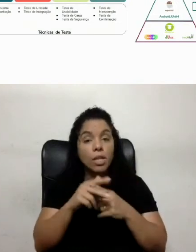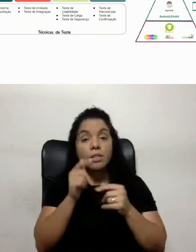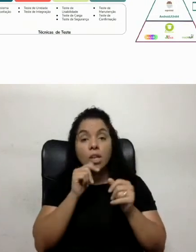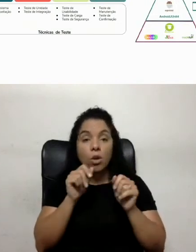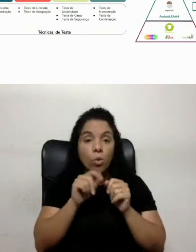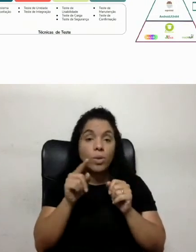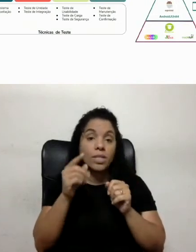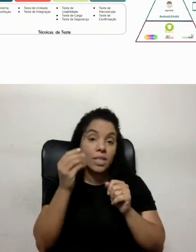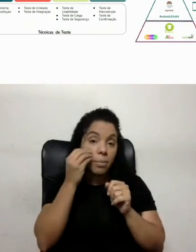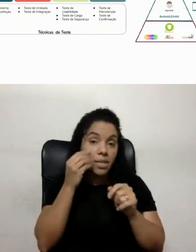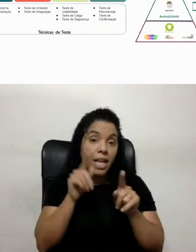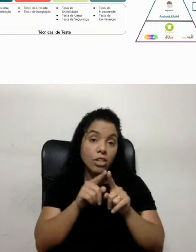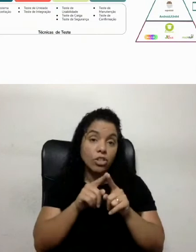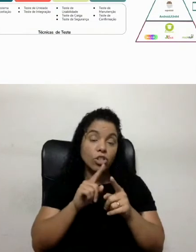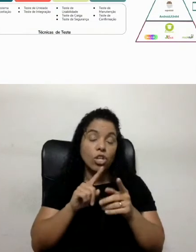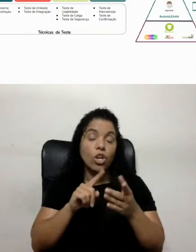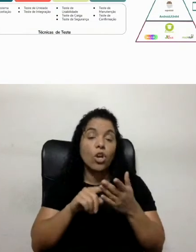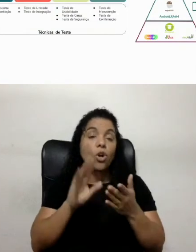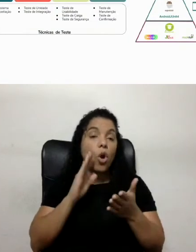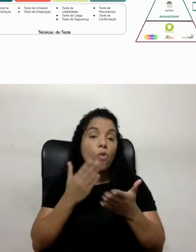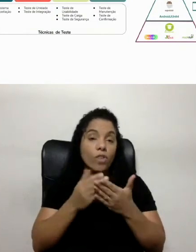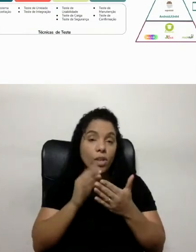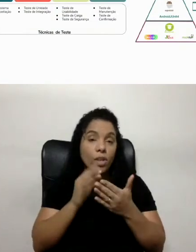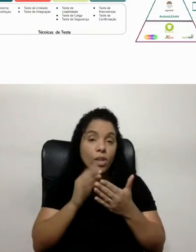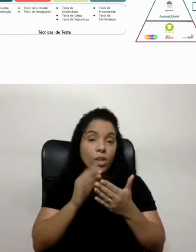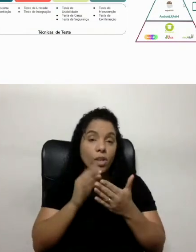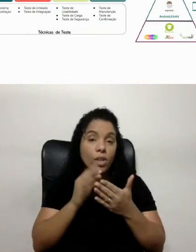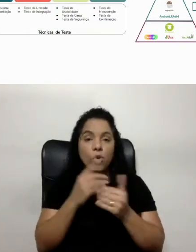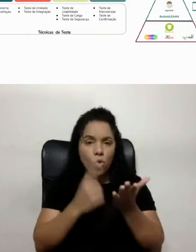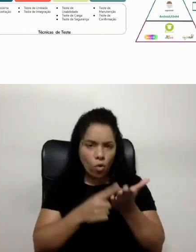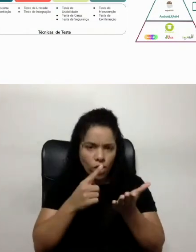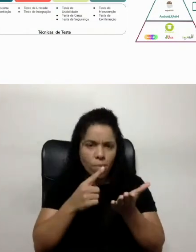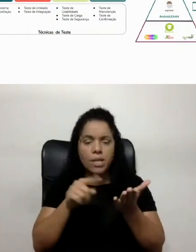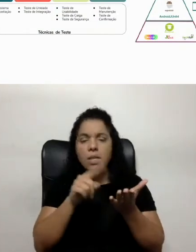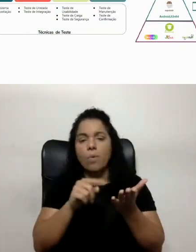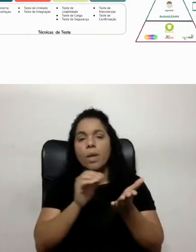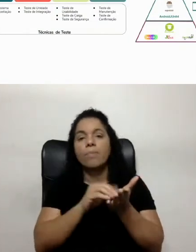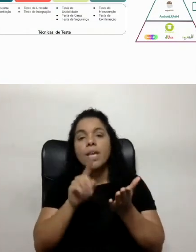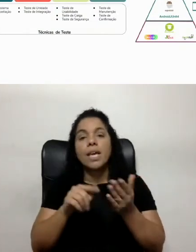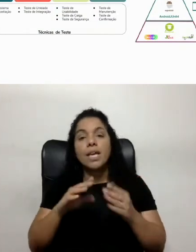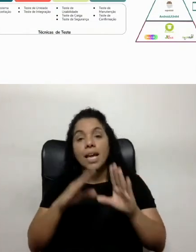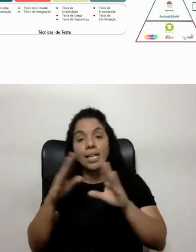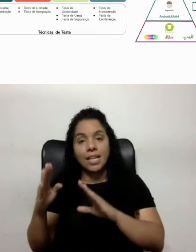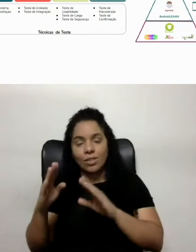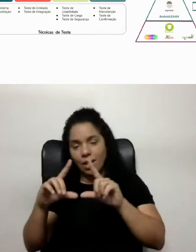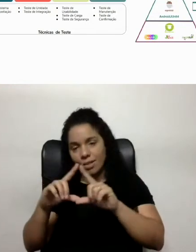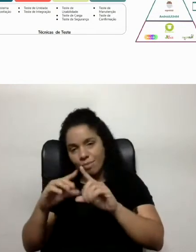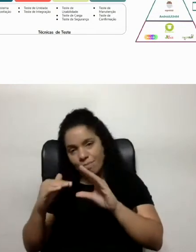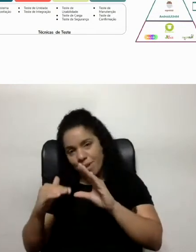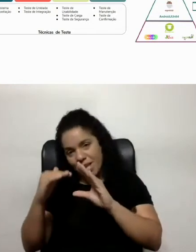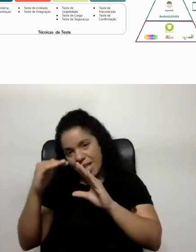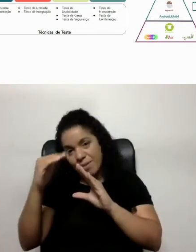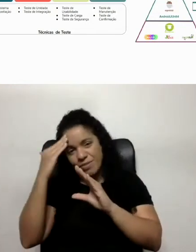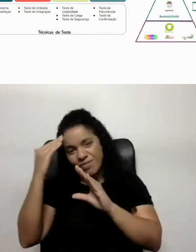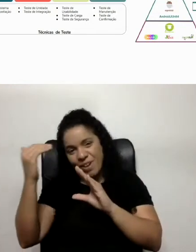confirmação, né? E aqui ao lado, eu trouxe mais ou menos a vocês uma pirâmide de teste, a famosa pirâmide de